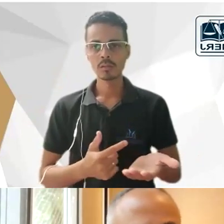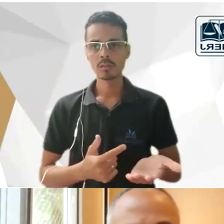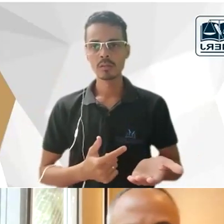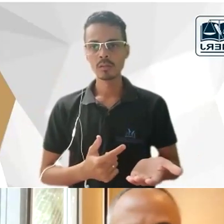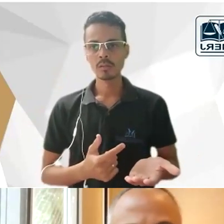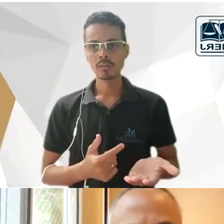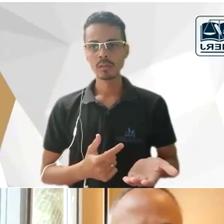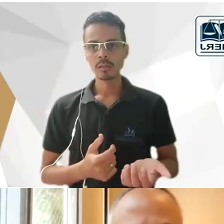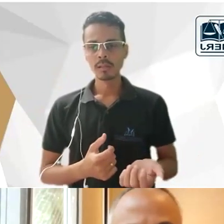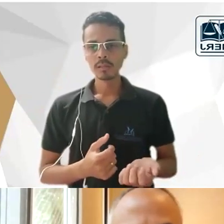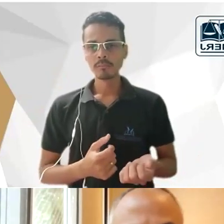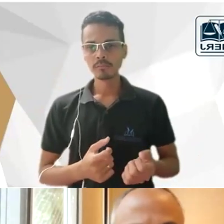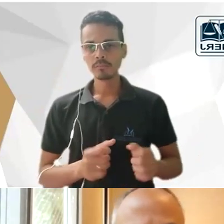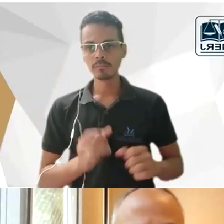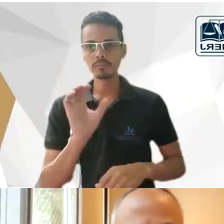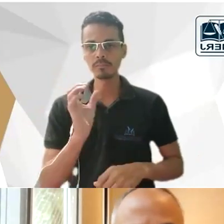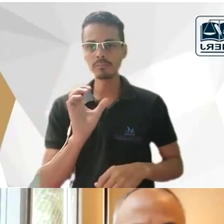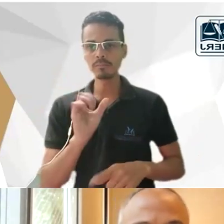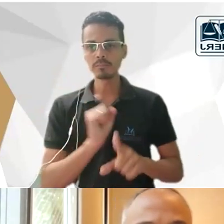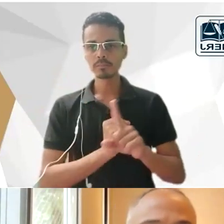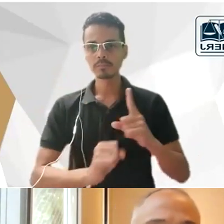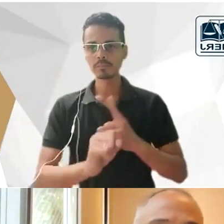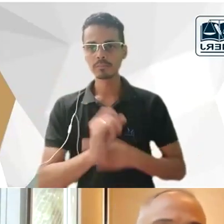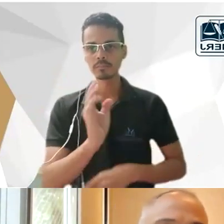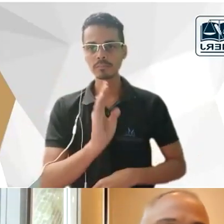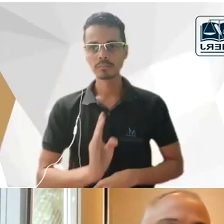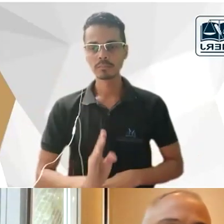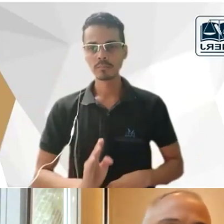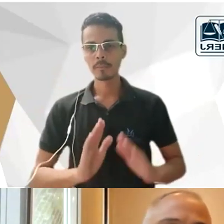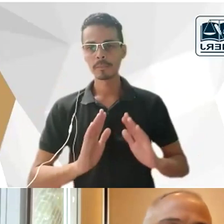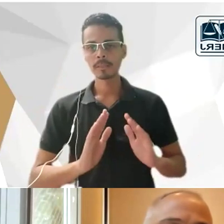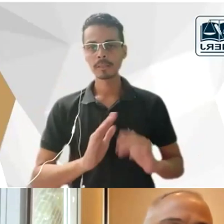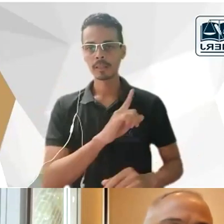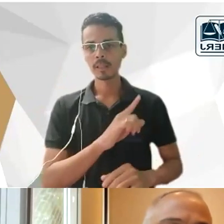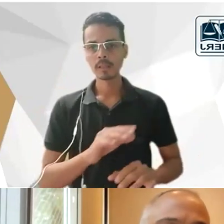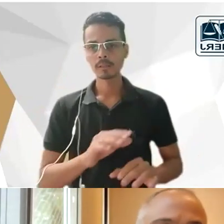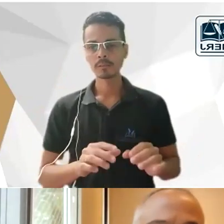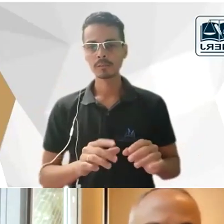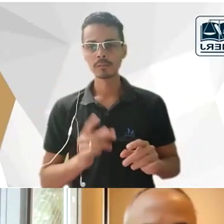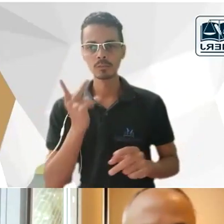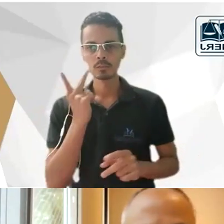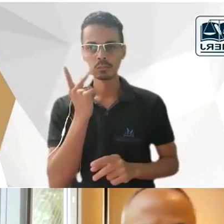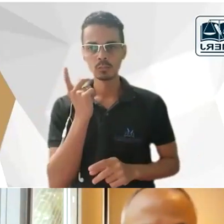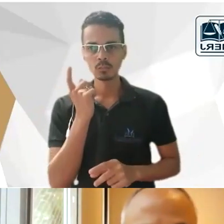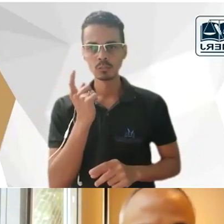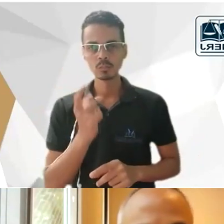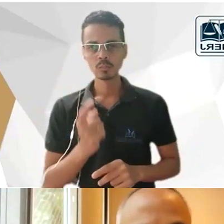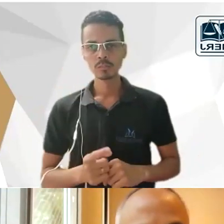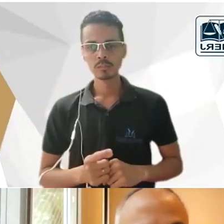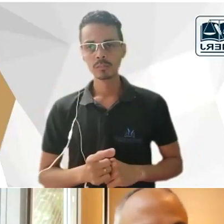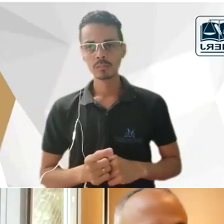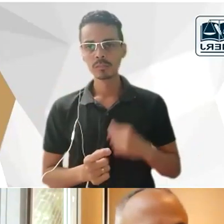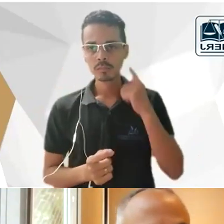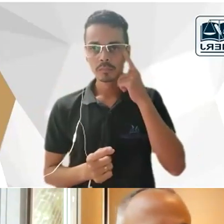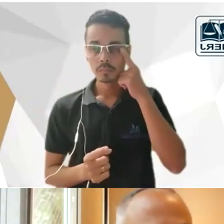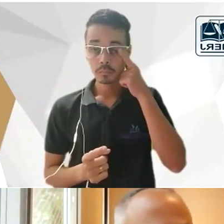a formação das ciências sociais no Brasil da escola de Recife até o o código civil de 16 né